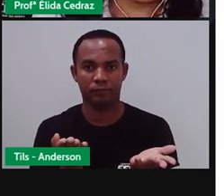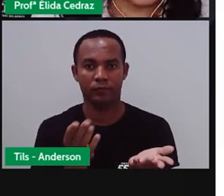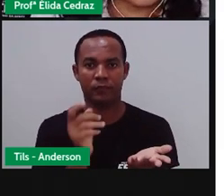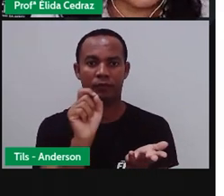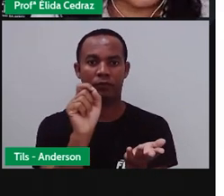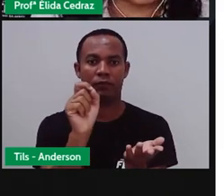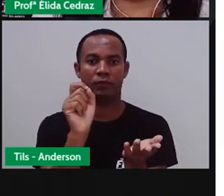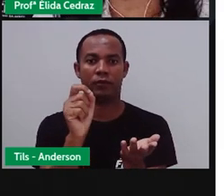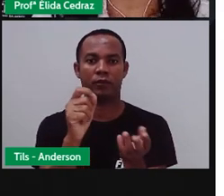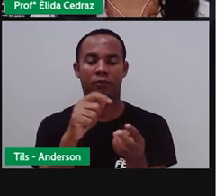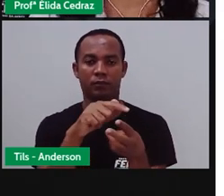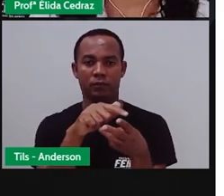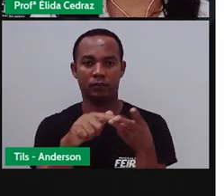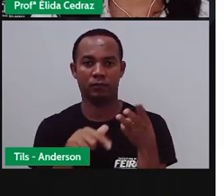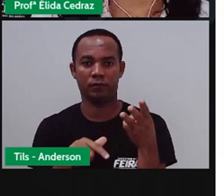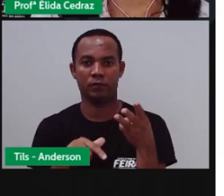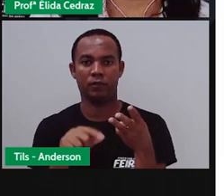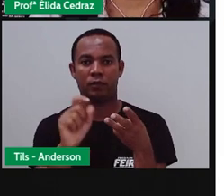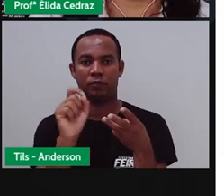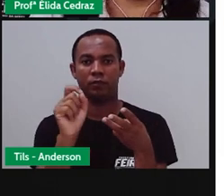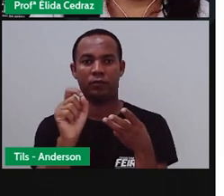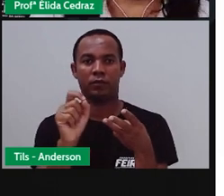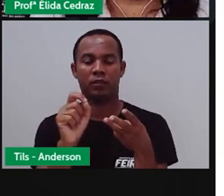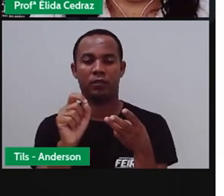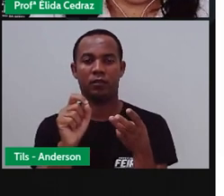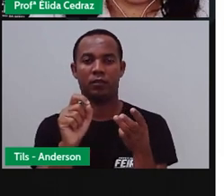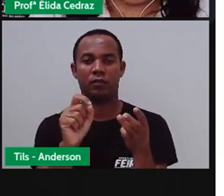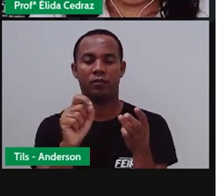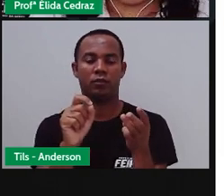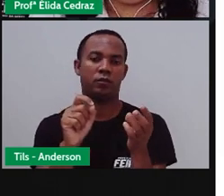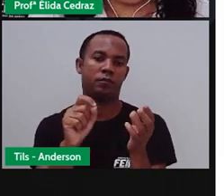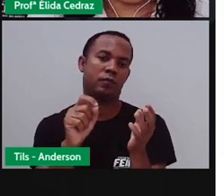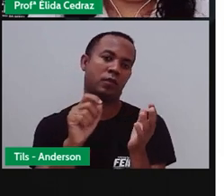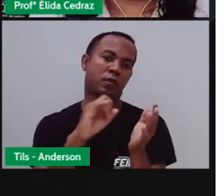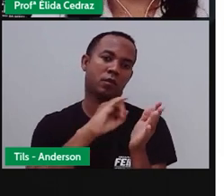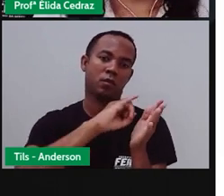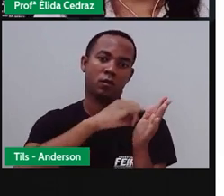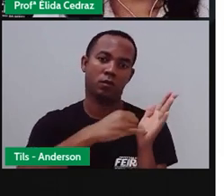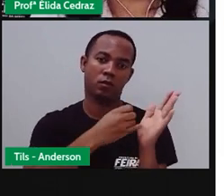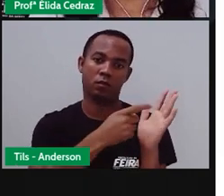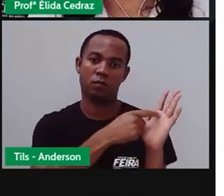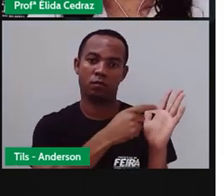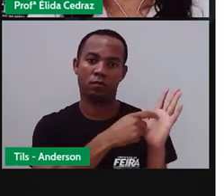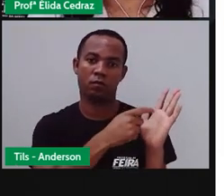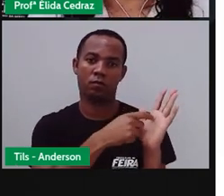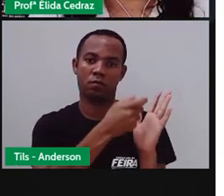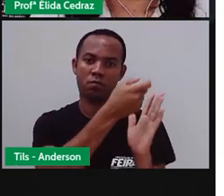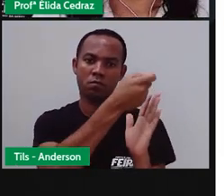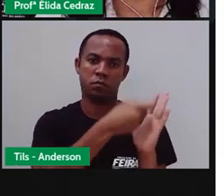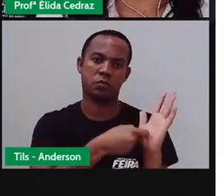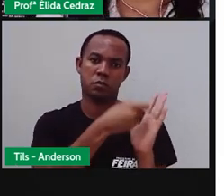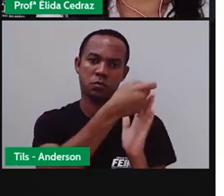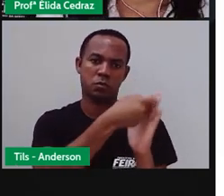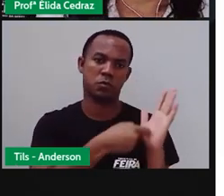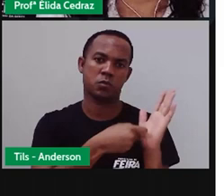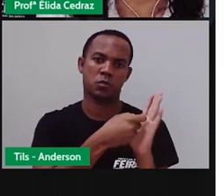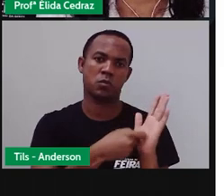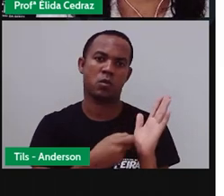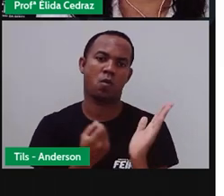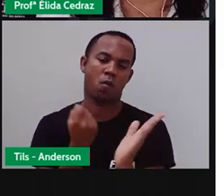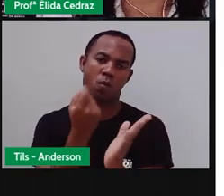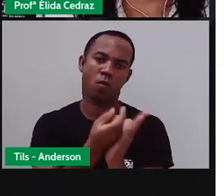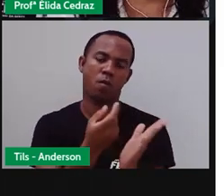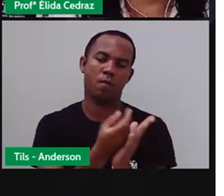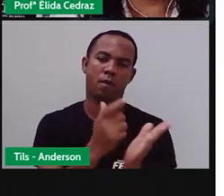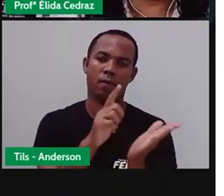Esses três aqui, eles são jornais impressos. Eles são aqueles que nós compramos dos rapazes